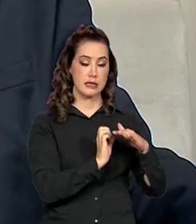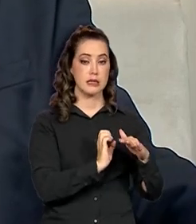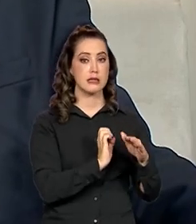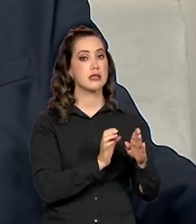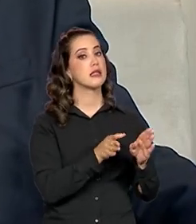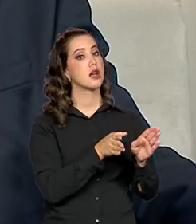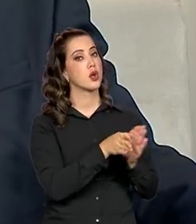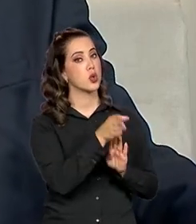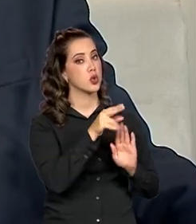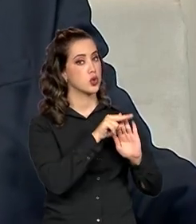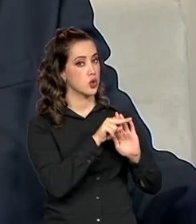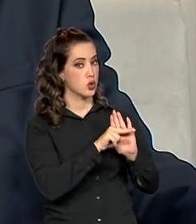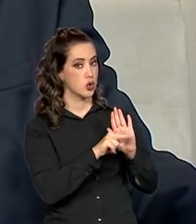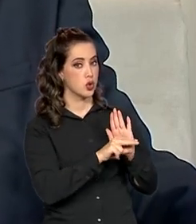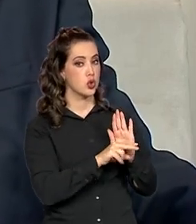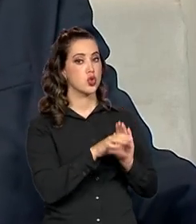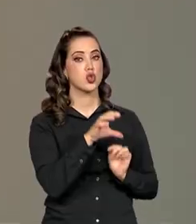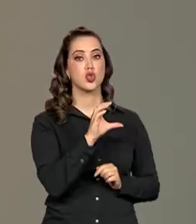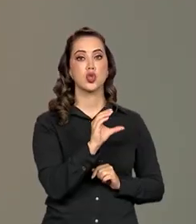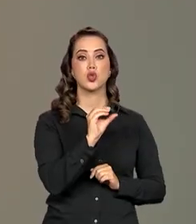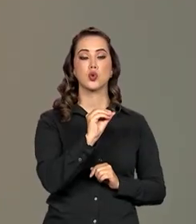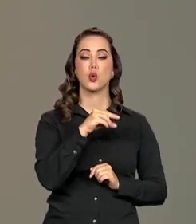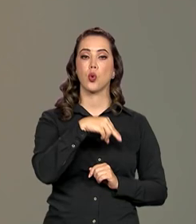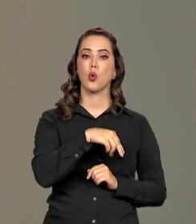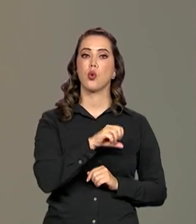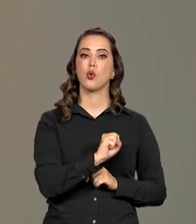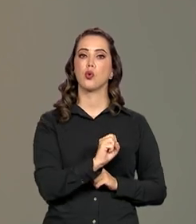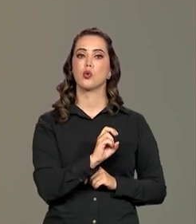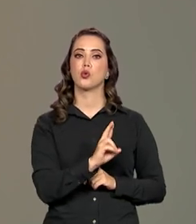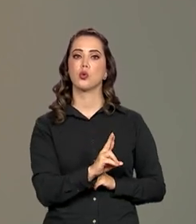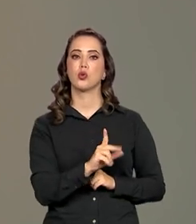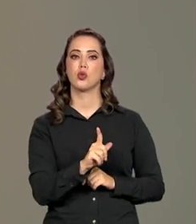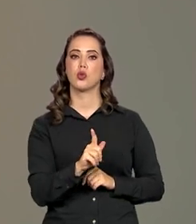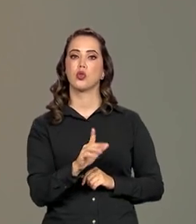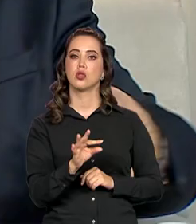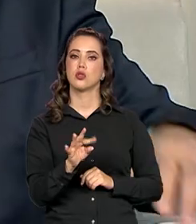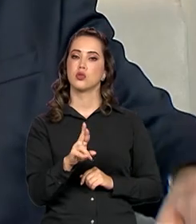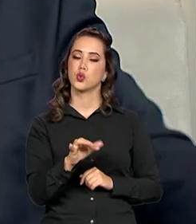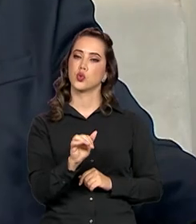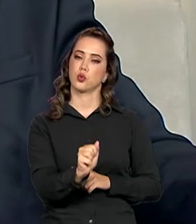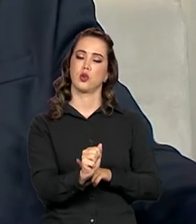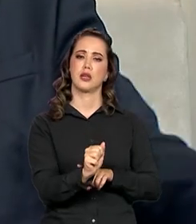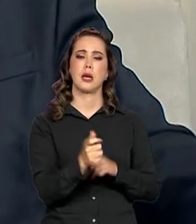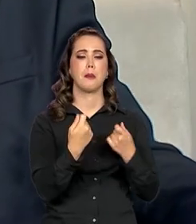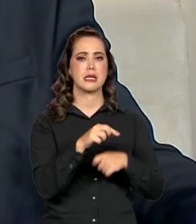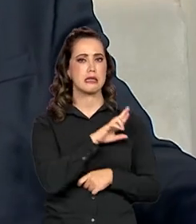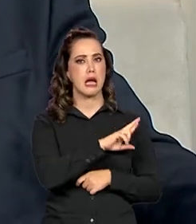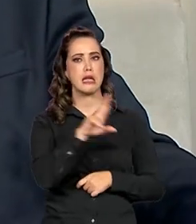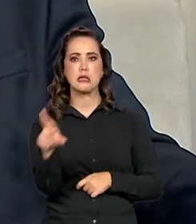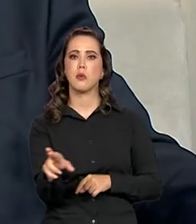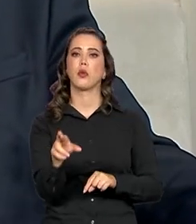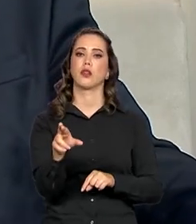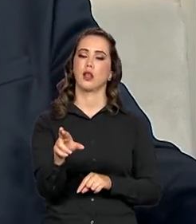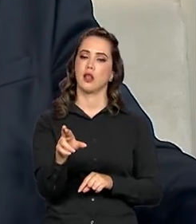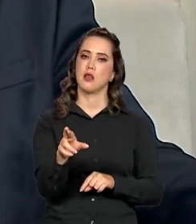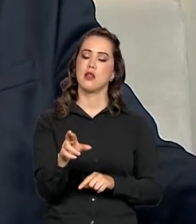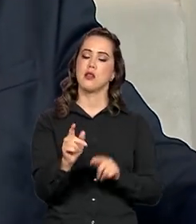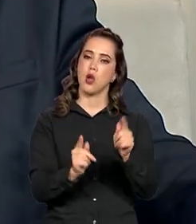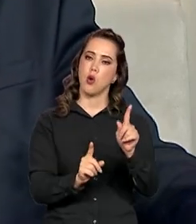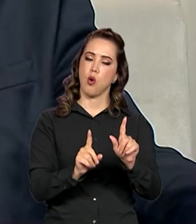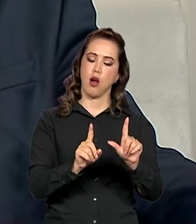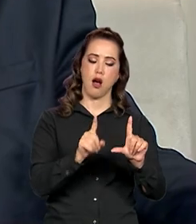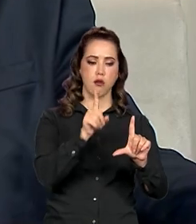tem explicação a dar para o mercado, a CVM tem que também atuar, ou seja, os órgãos de controle